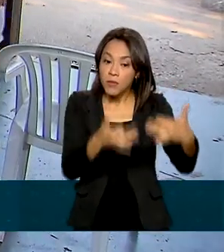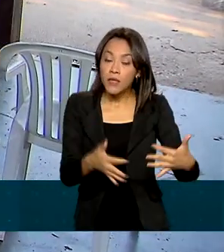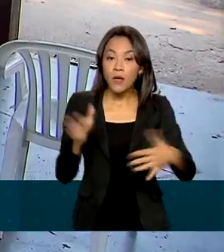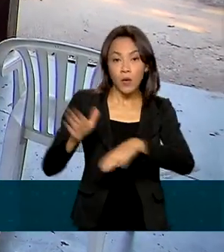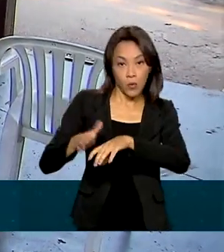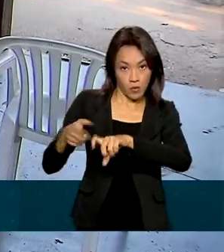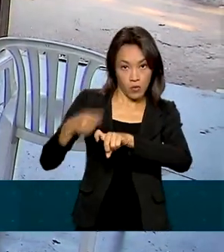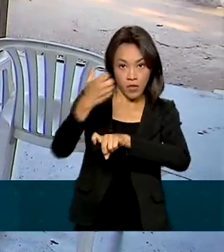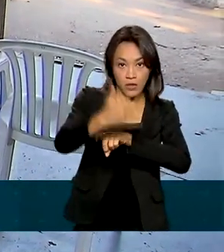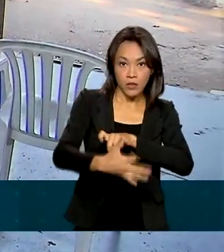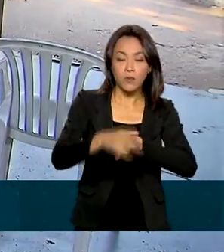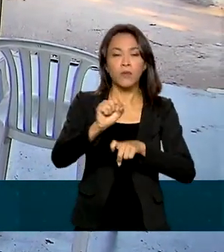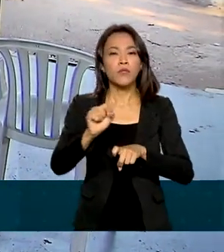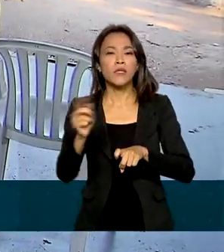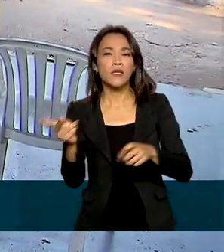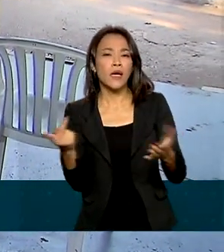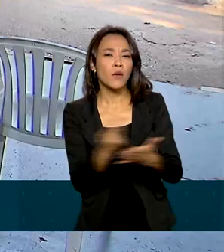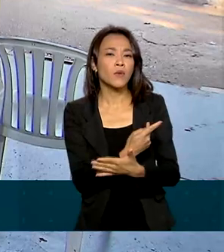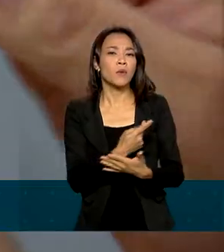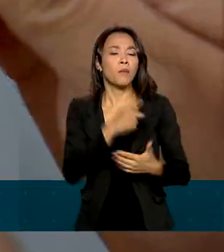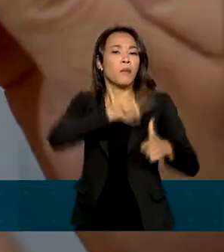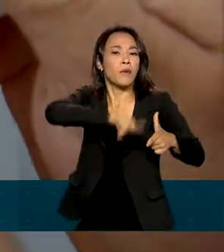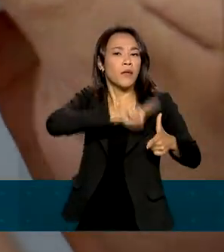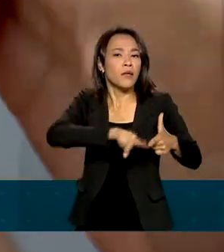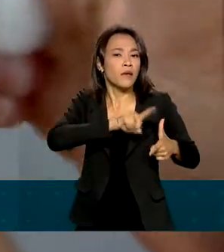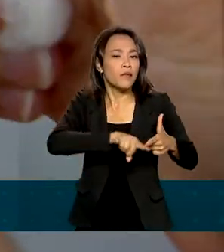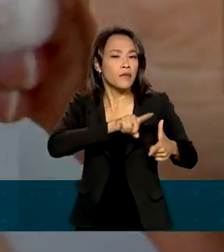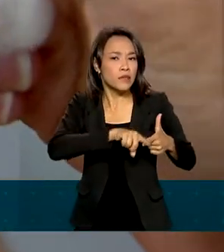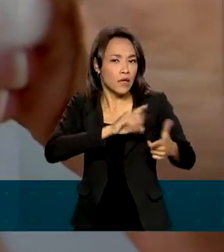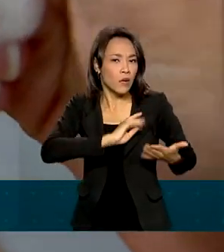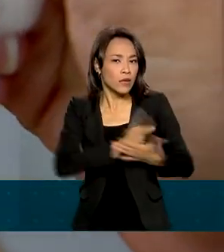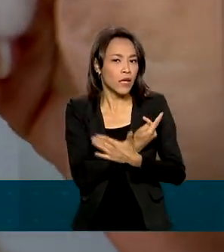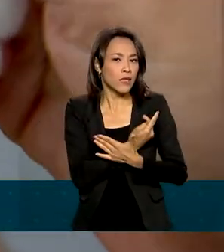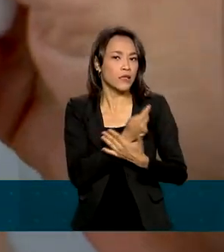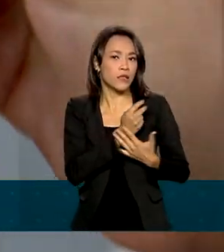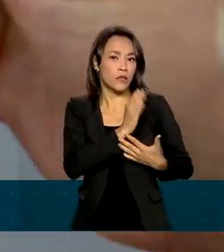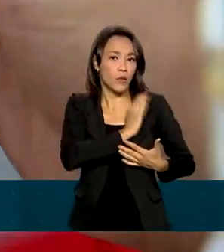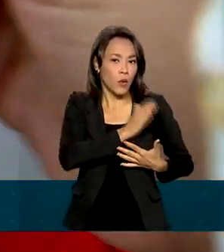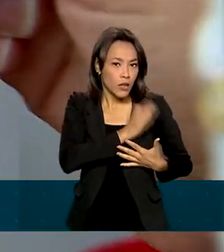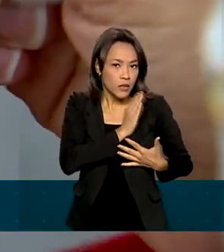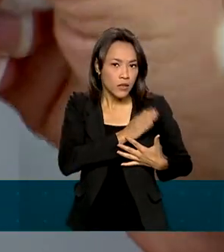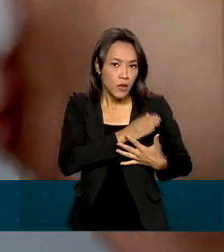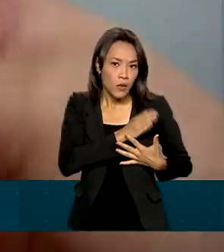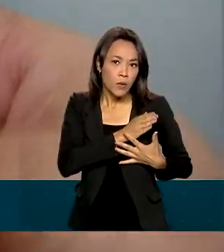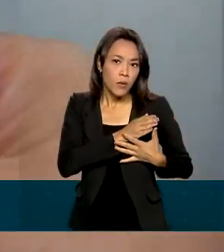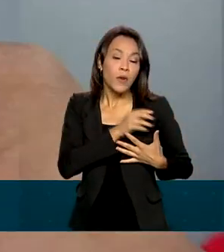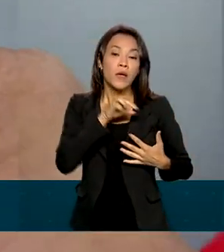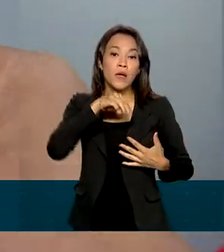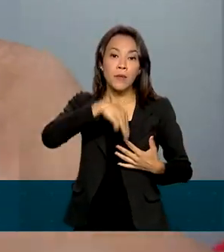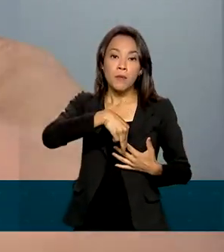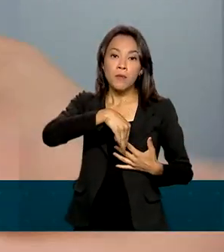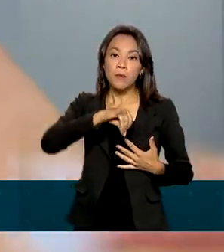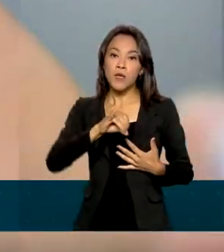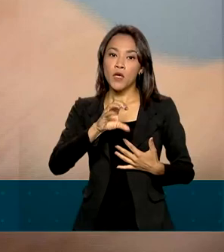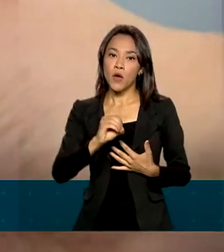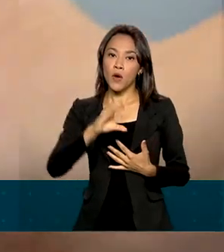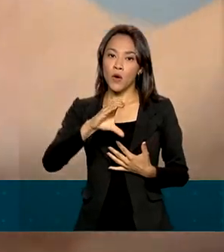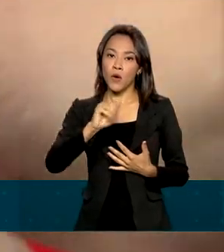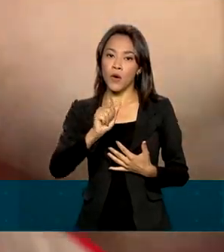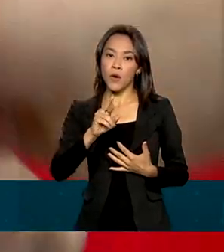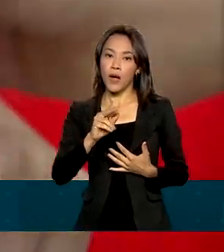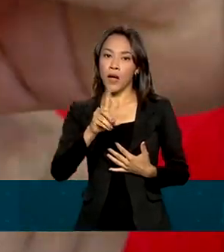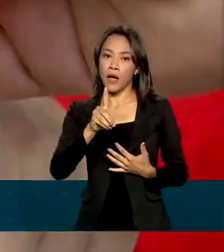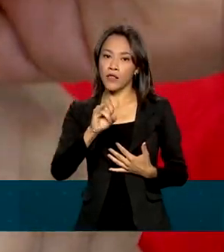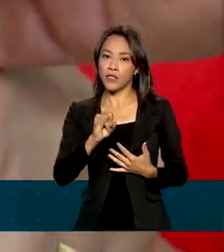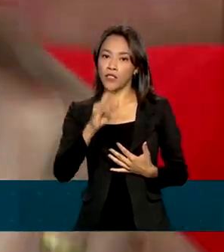médico, os casos de miocardite, uma inflamação que afeta o músculo cardíaco, em crianças que tomaram a